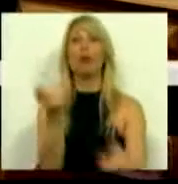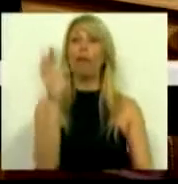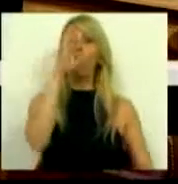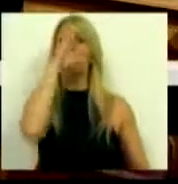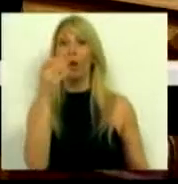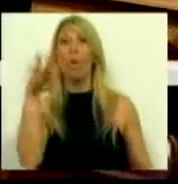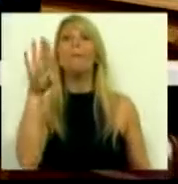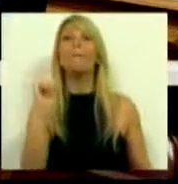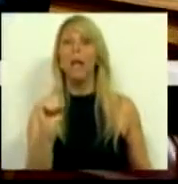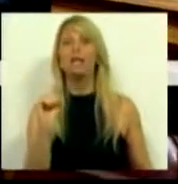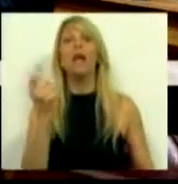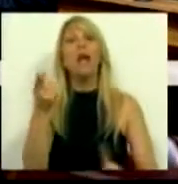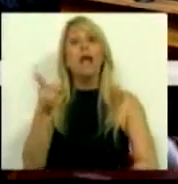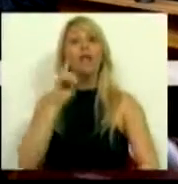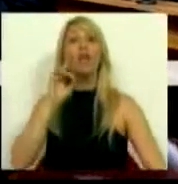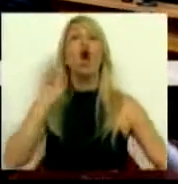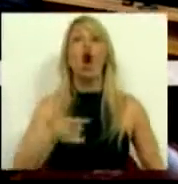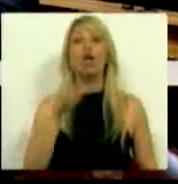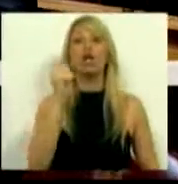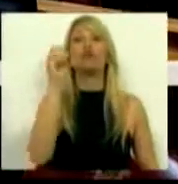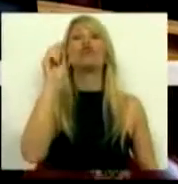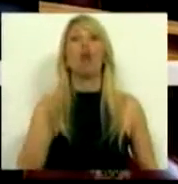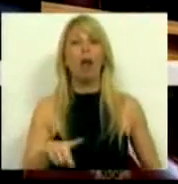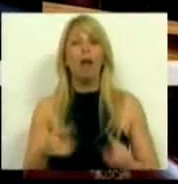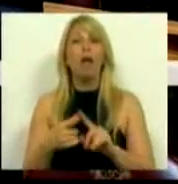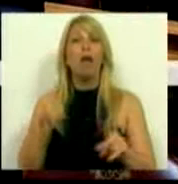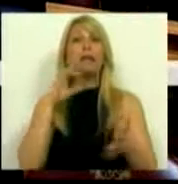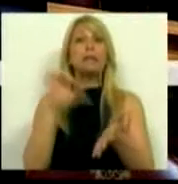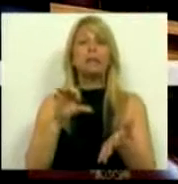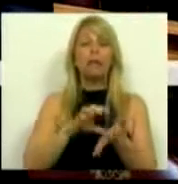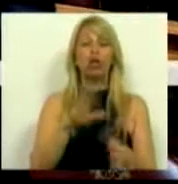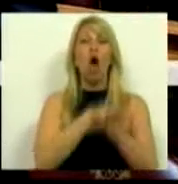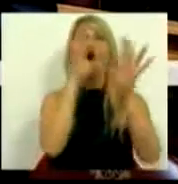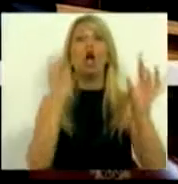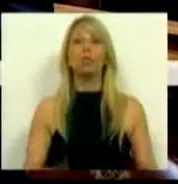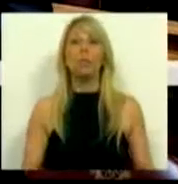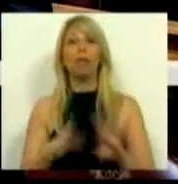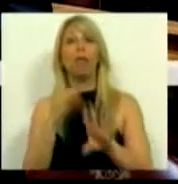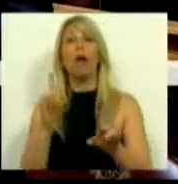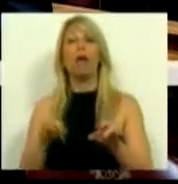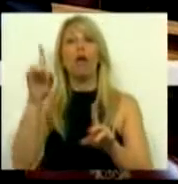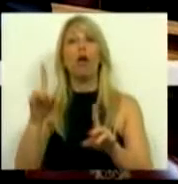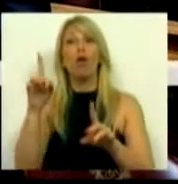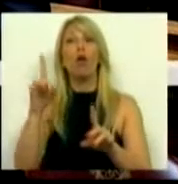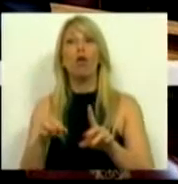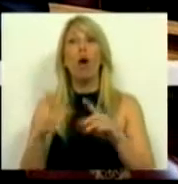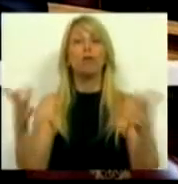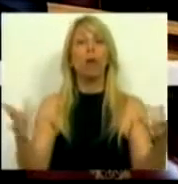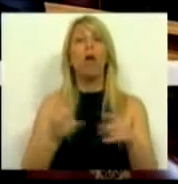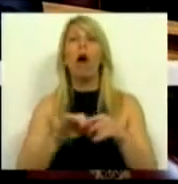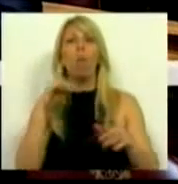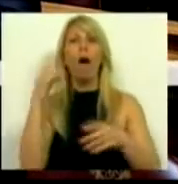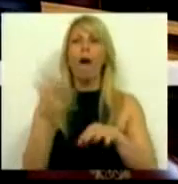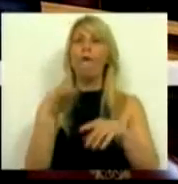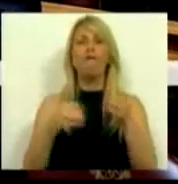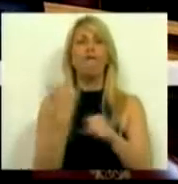PS defendia o CHON, que era o centro hospitalar do Oeste Norte com o Hospital das Caldas da Rainha a funcionar em pleno, o Alcoaça a funcionar em